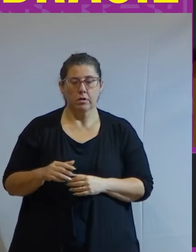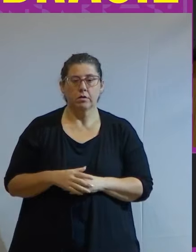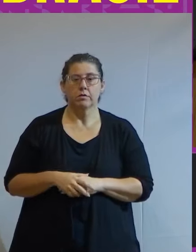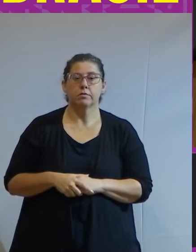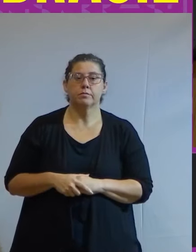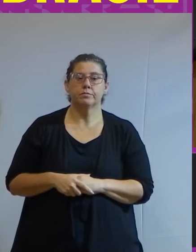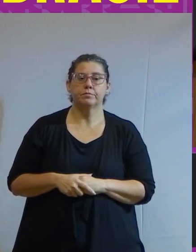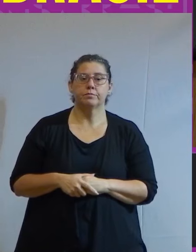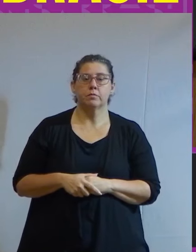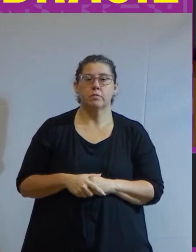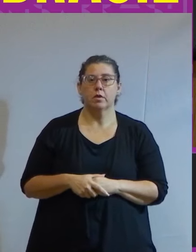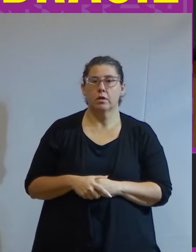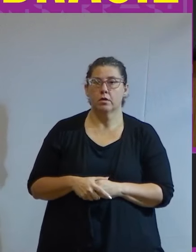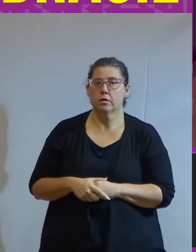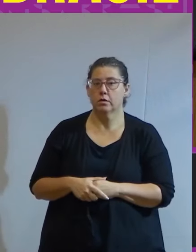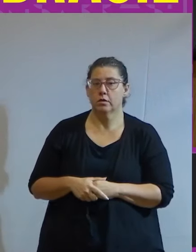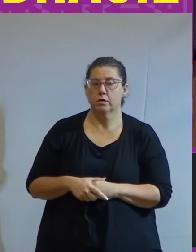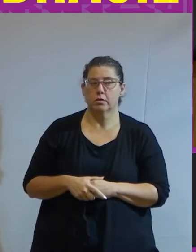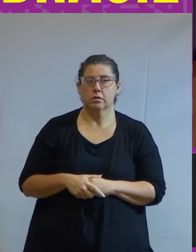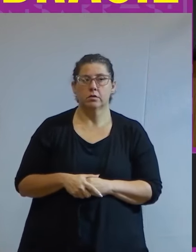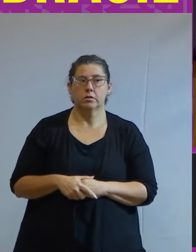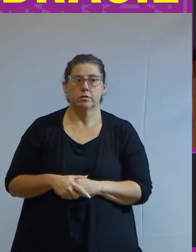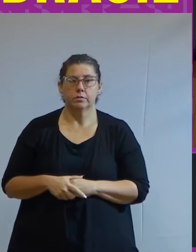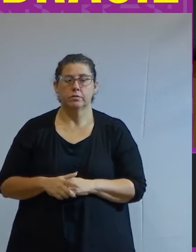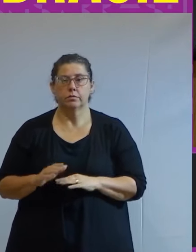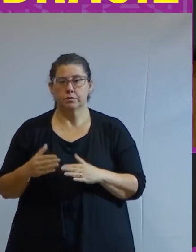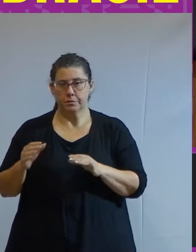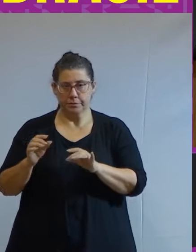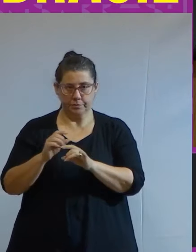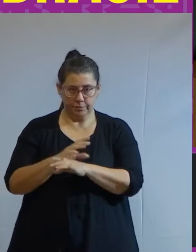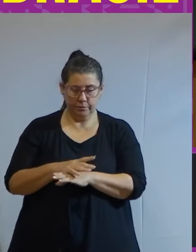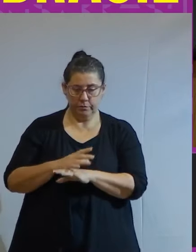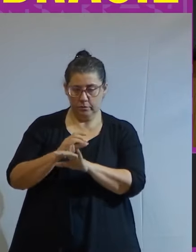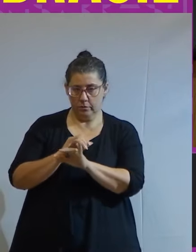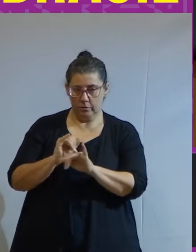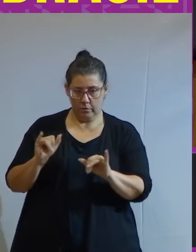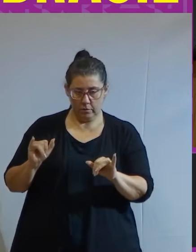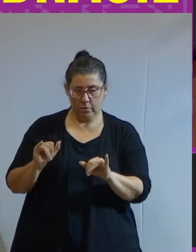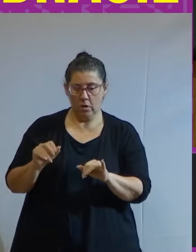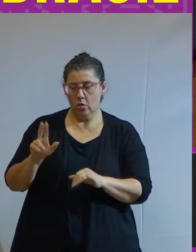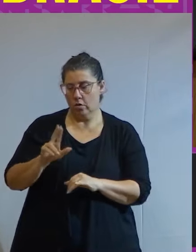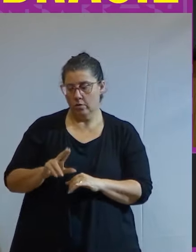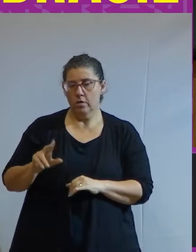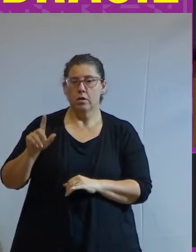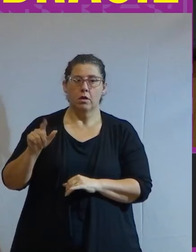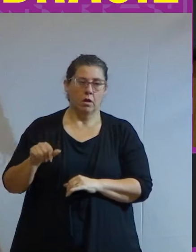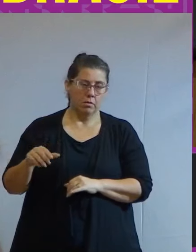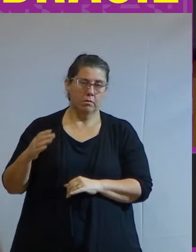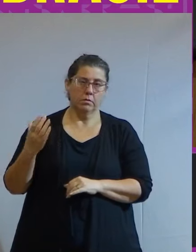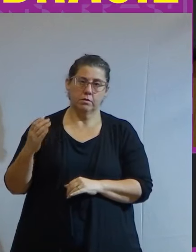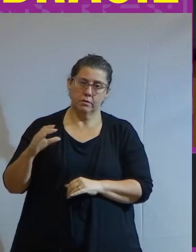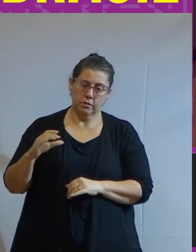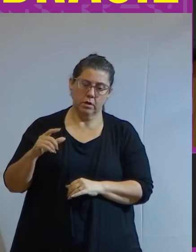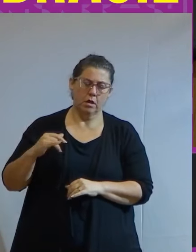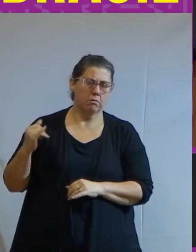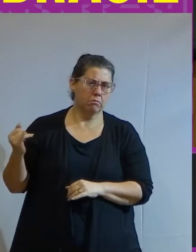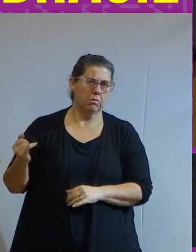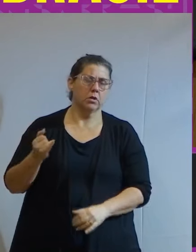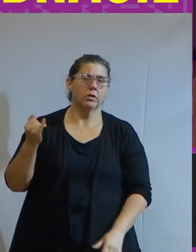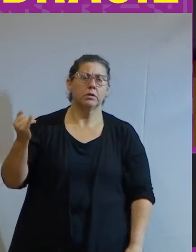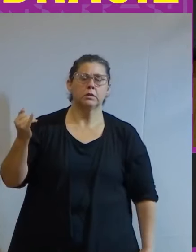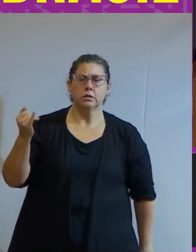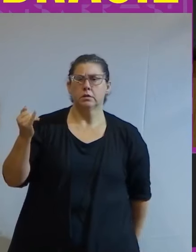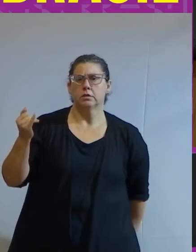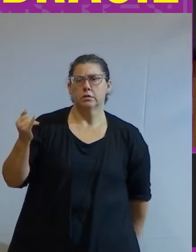logo no final da intervenção dela ela disse que a universidade também é um agente civilizatório acho que ele é fundamentalmente um